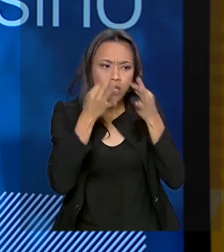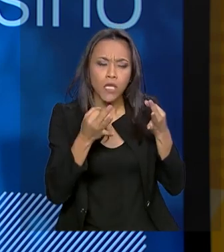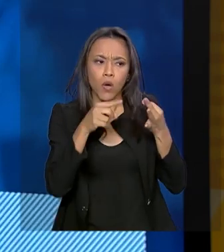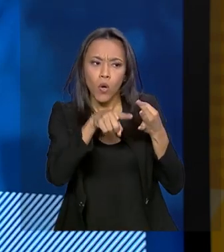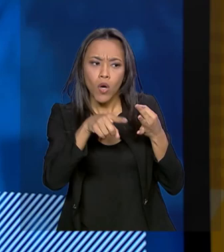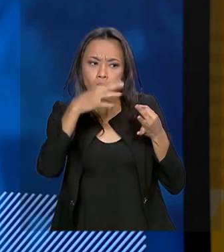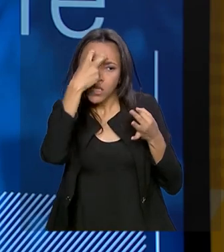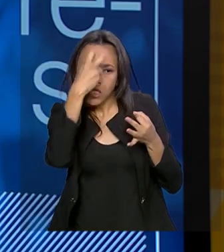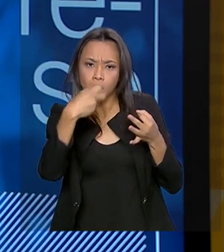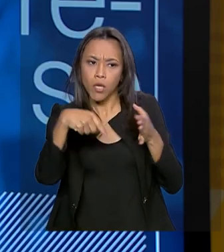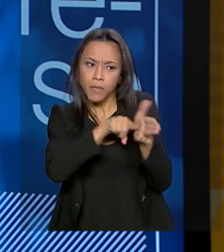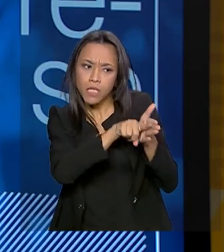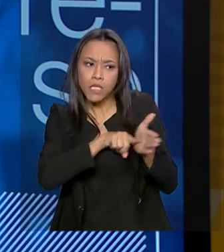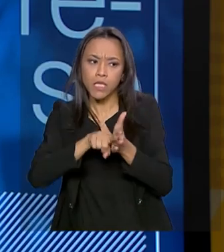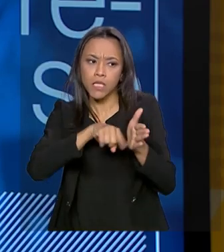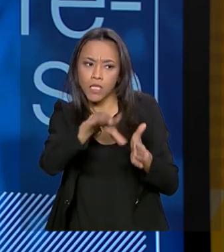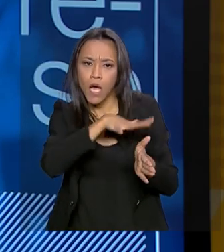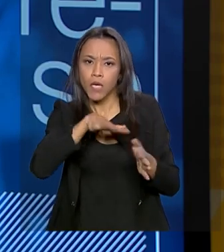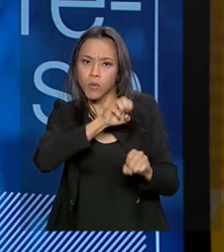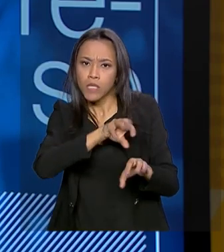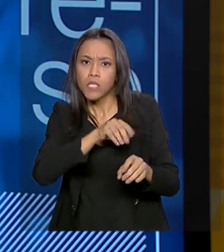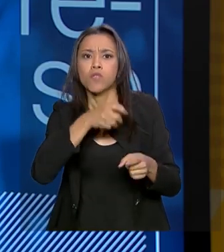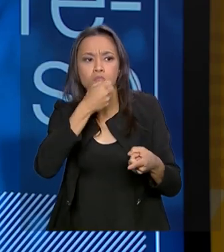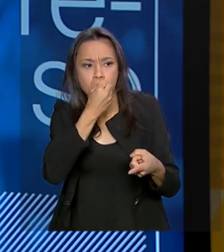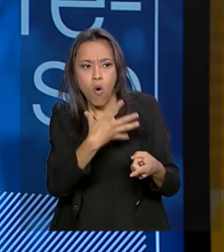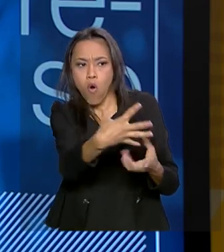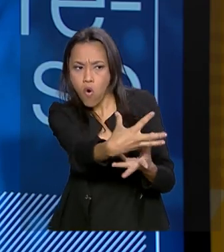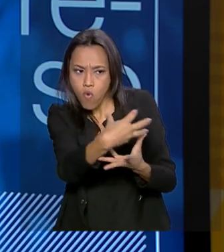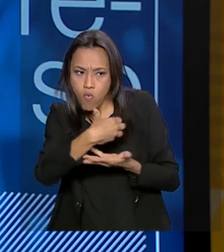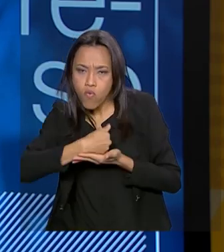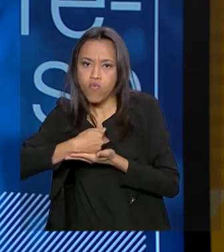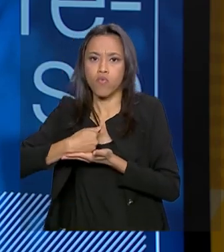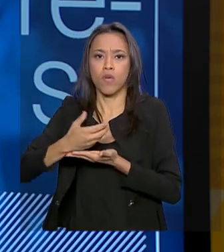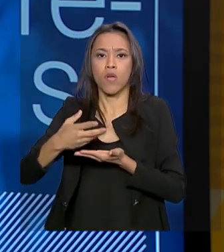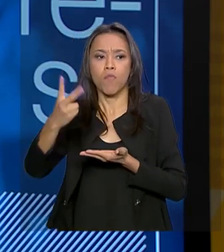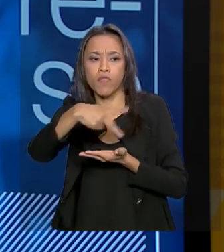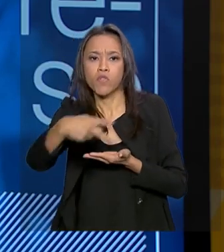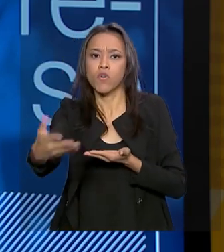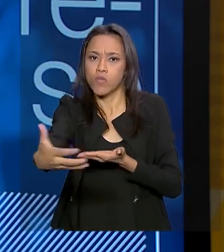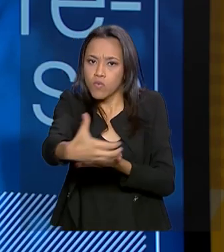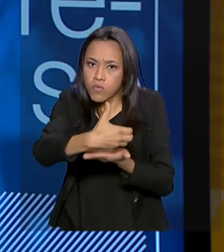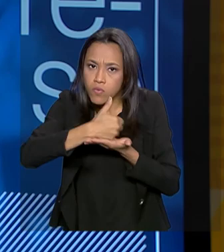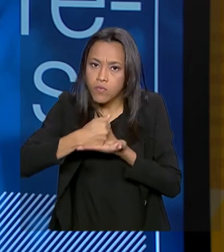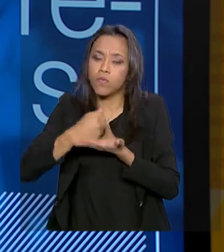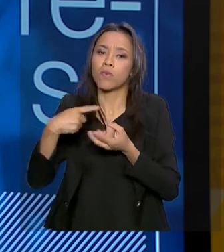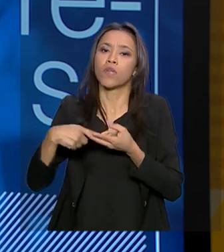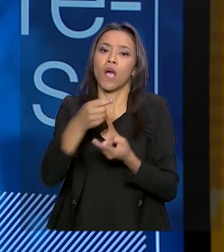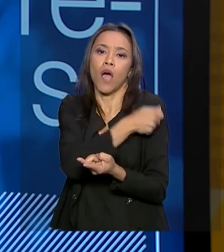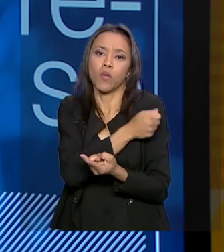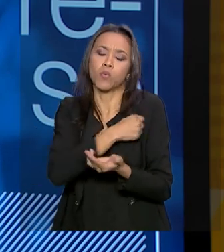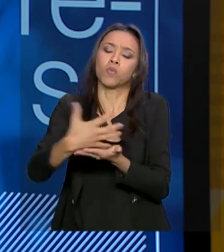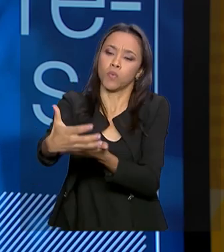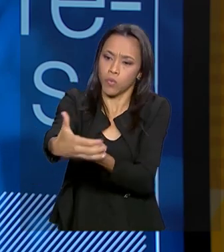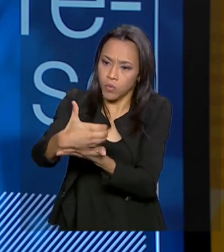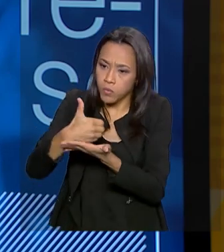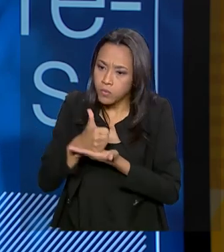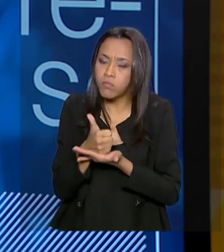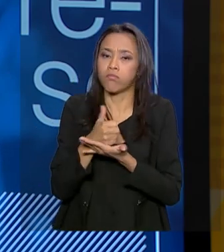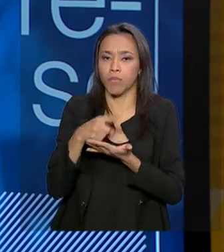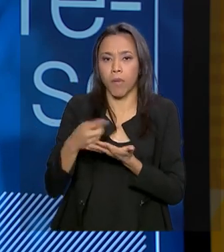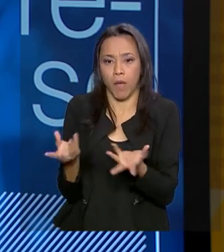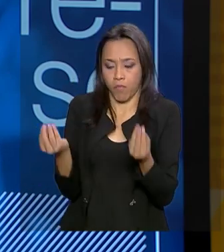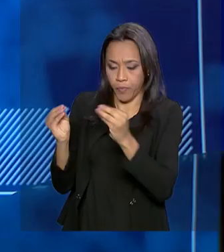educação. Então, os reitores puderem contribuir, os professores, os estudantes. aberto para toda a sociedade. Até porque a educação,